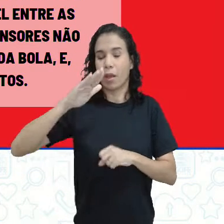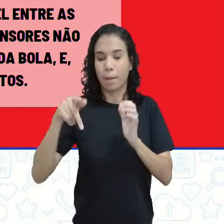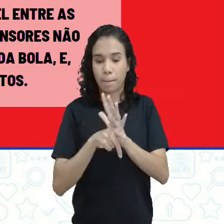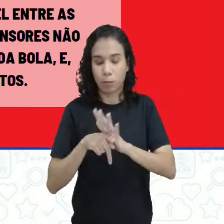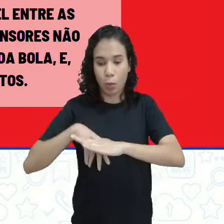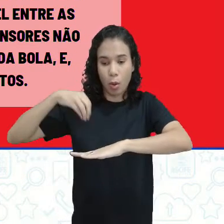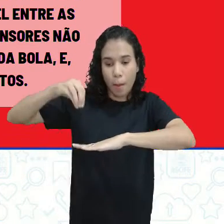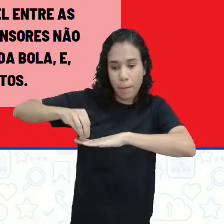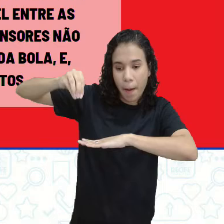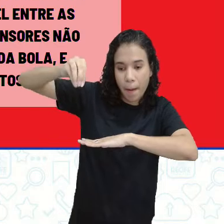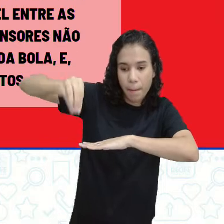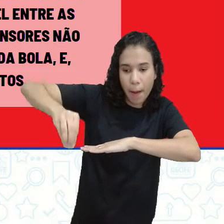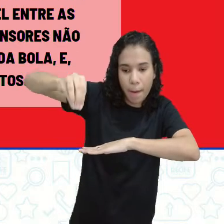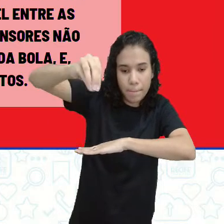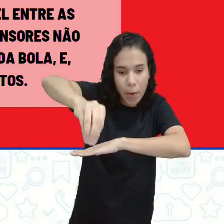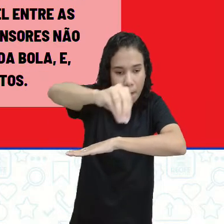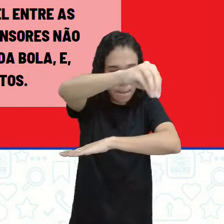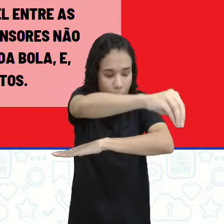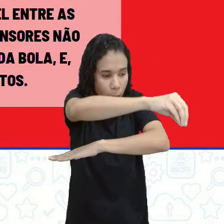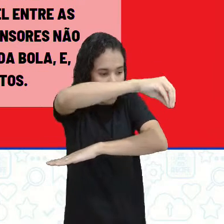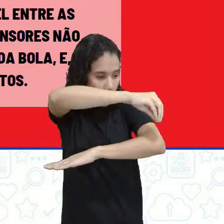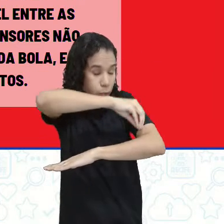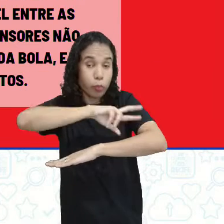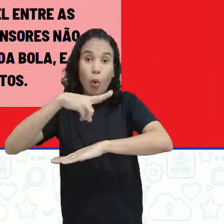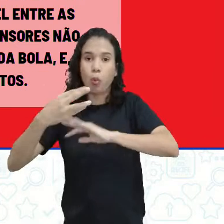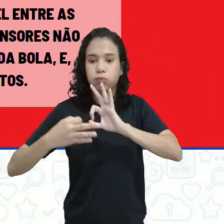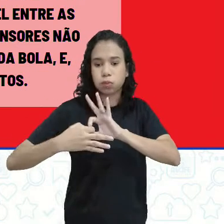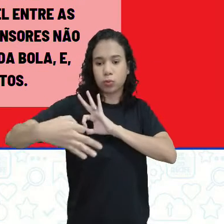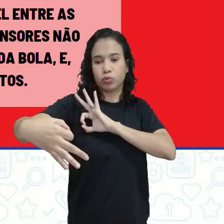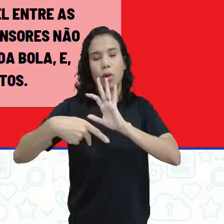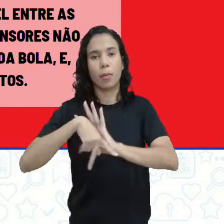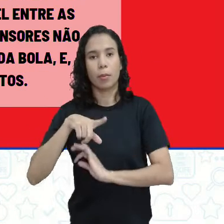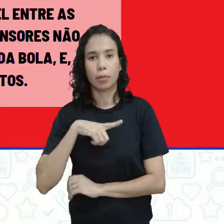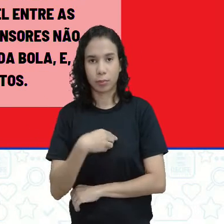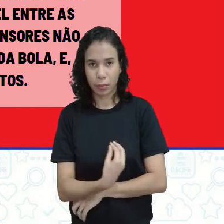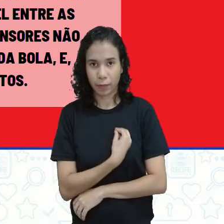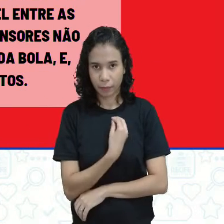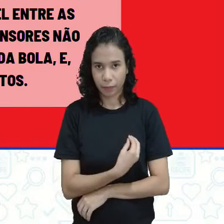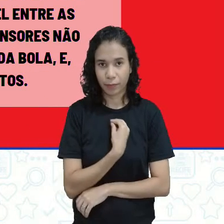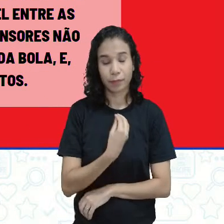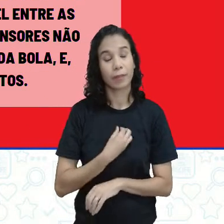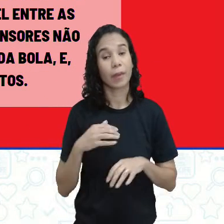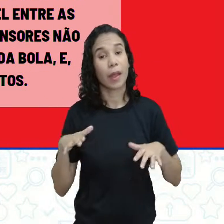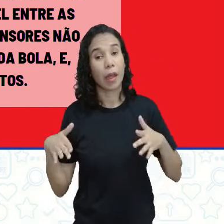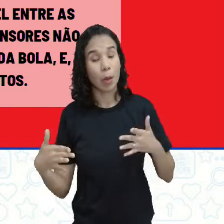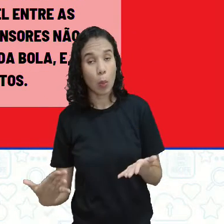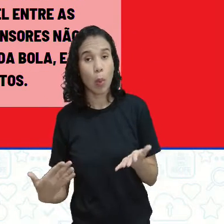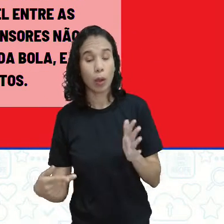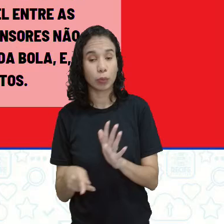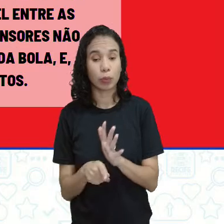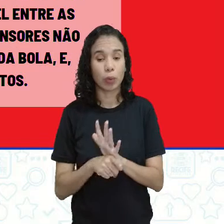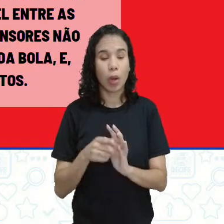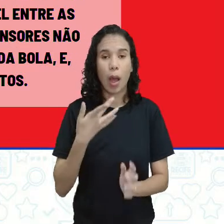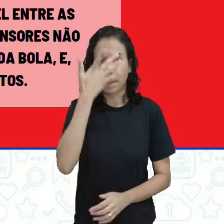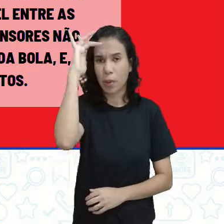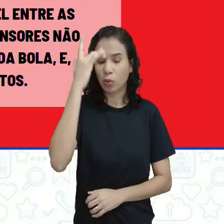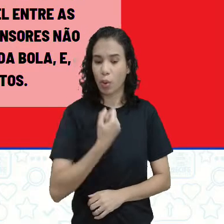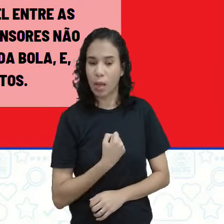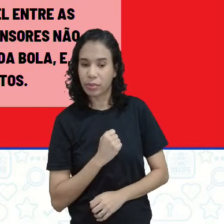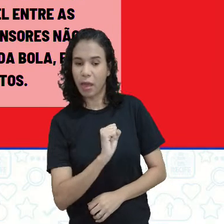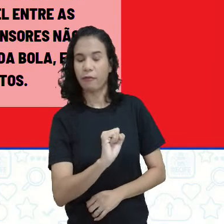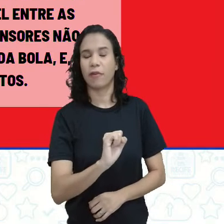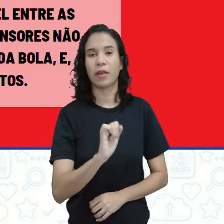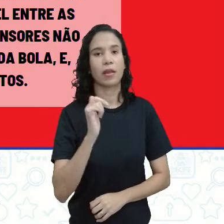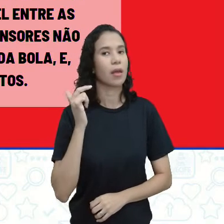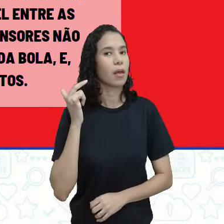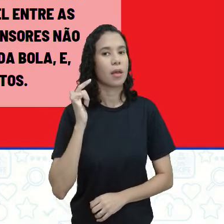bases ou a maior distância possível entre essas bases, enquanto os defensores não